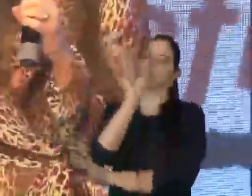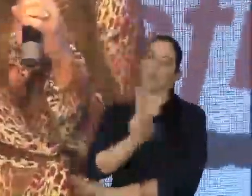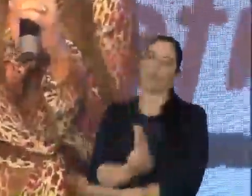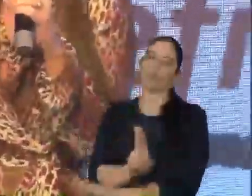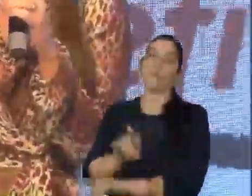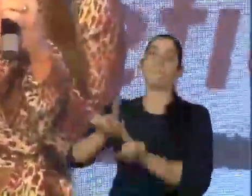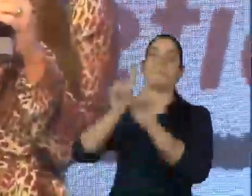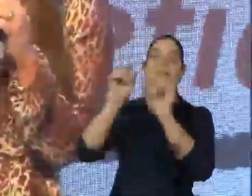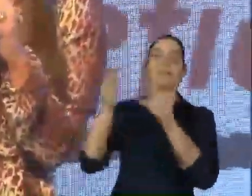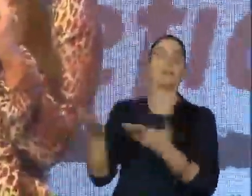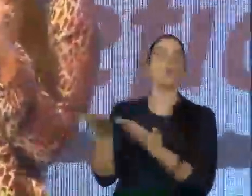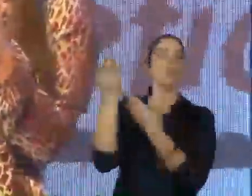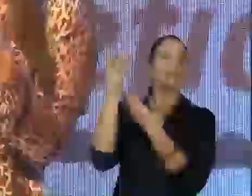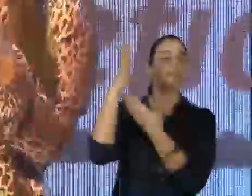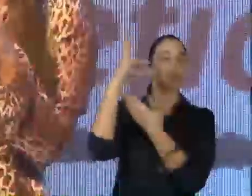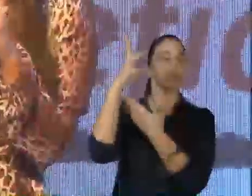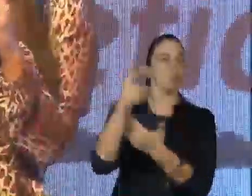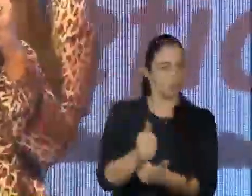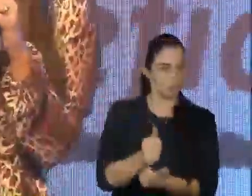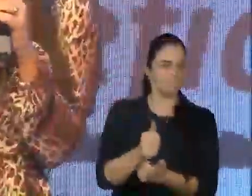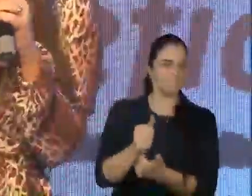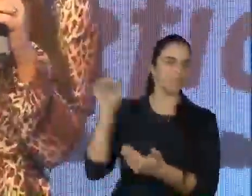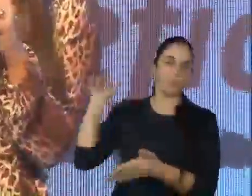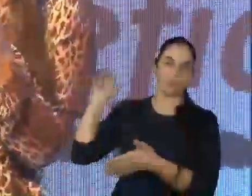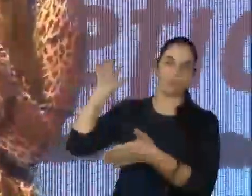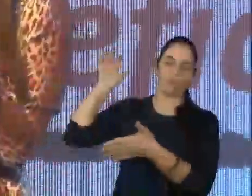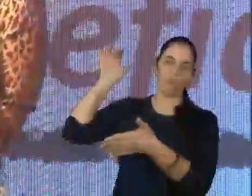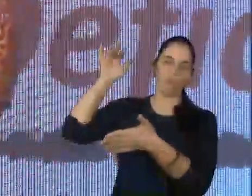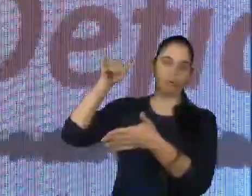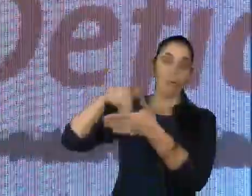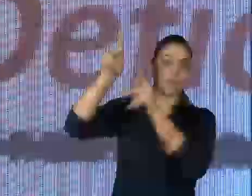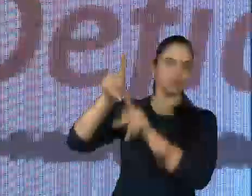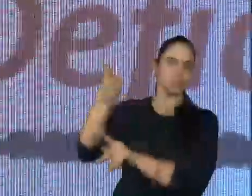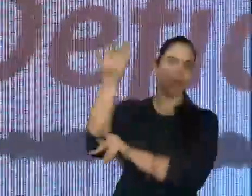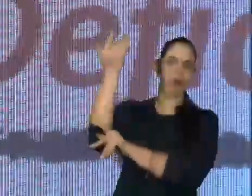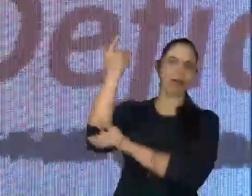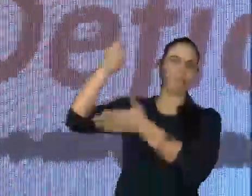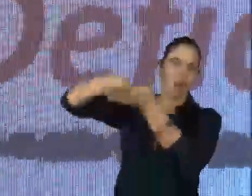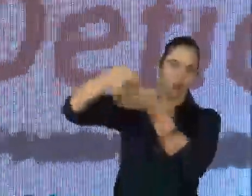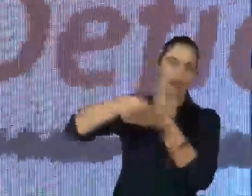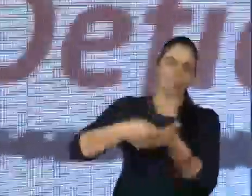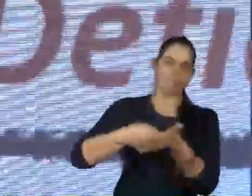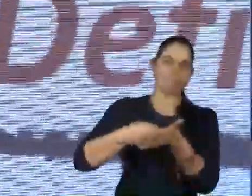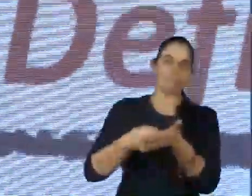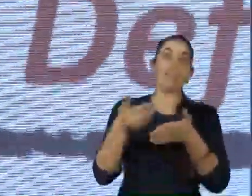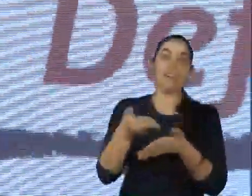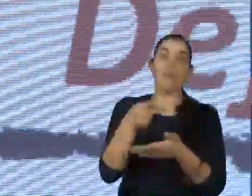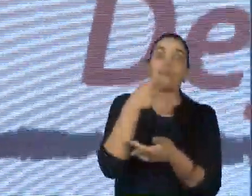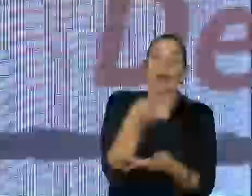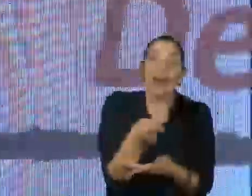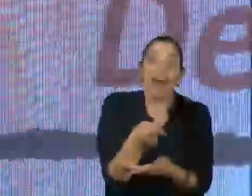importantes, a minha homenagem, hoje, acima de tudo, é para essas pessoas. Então, vamos